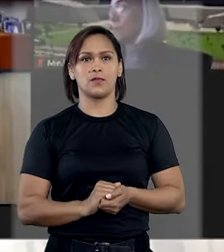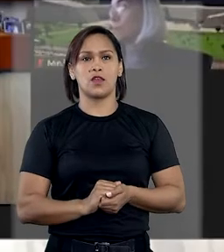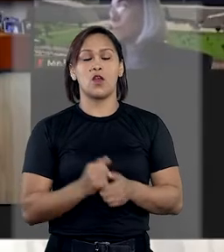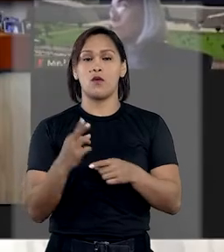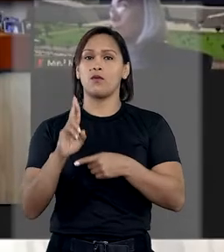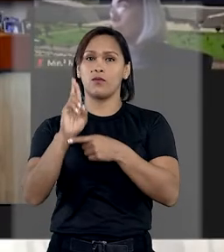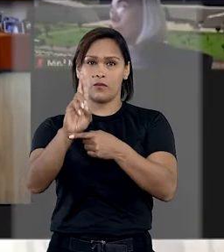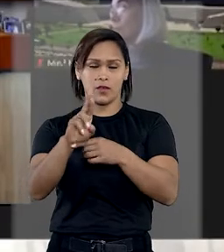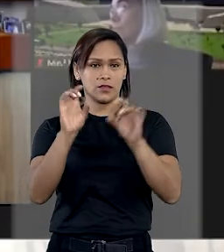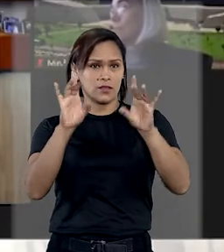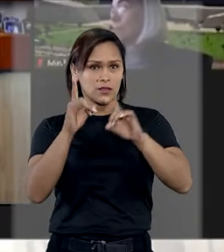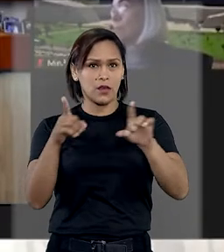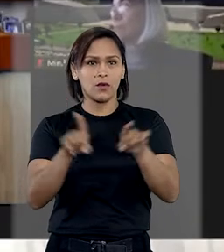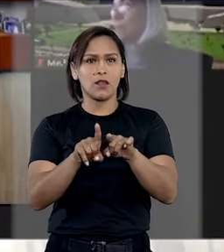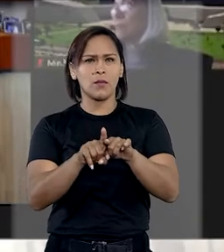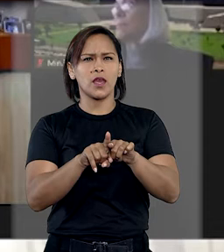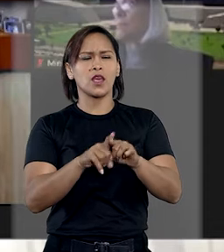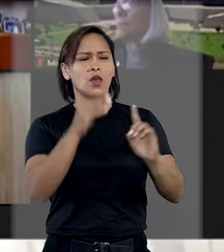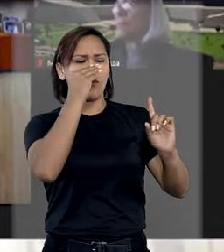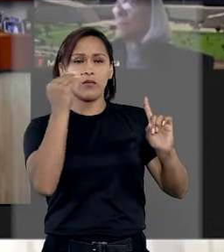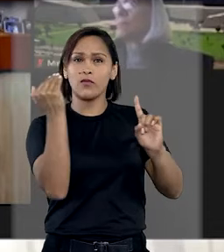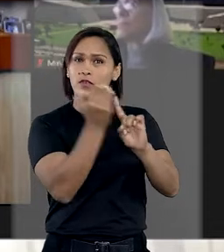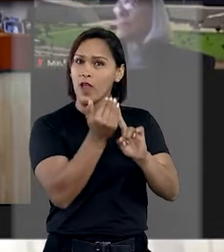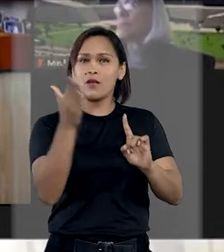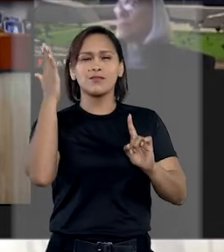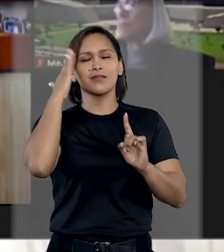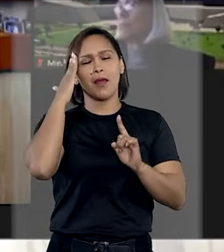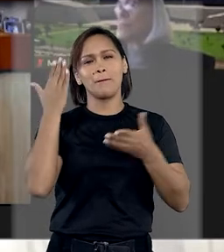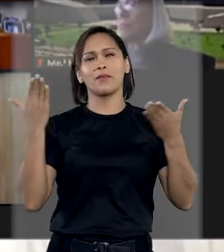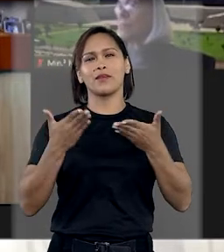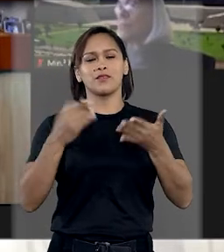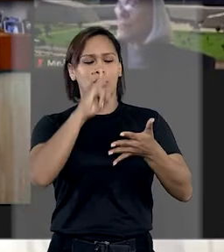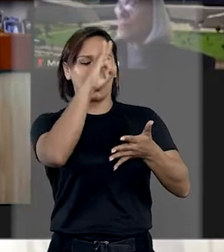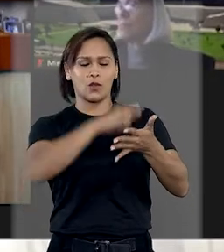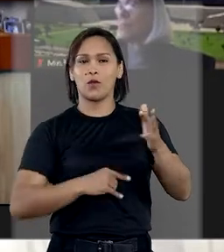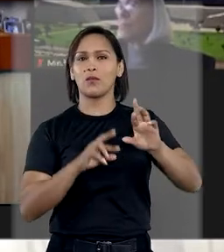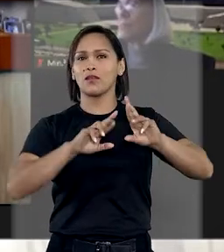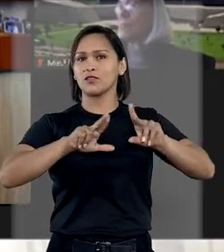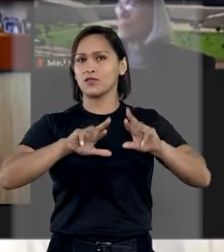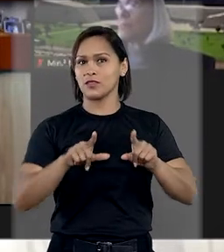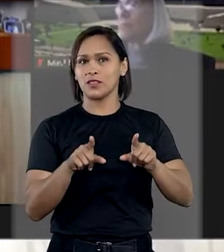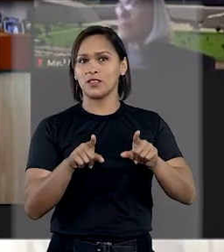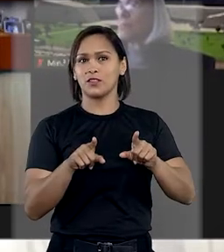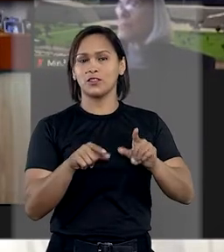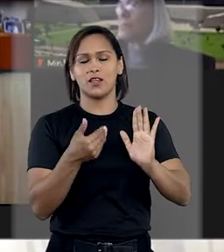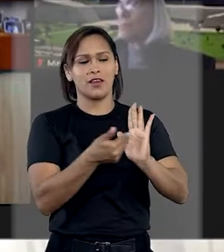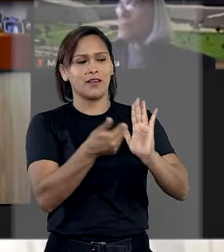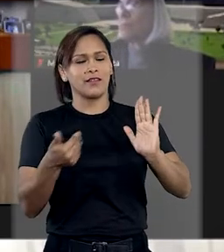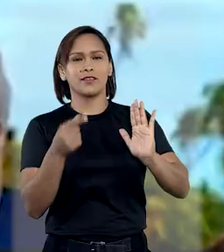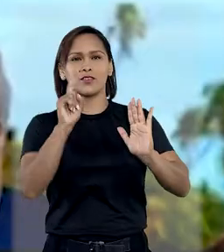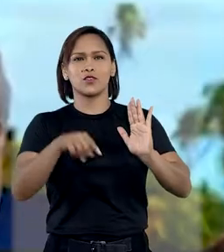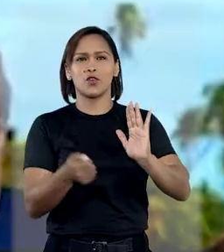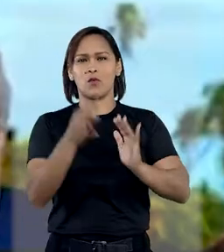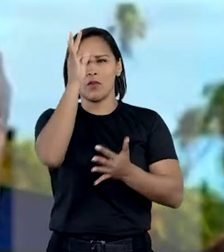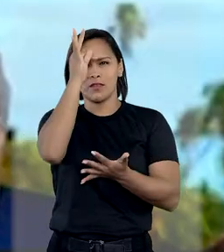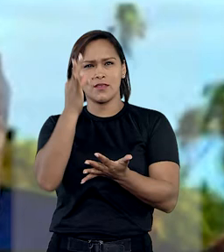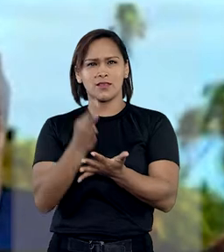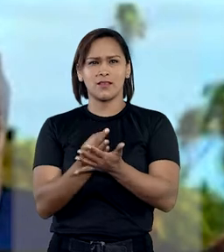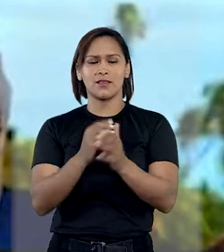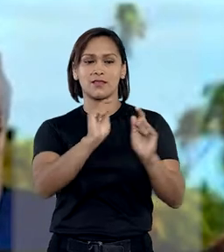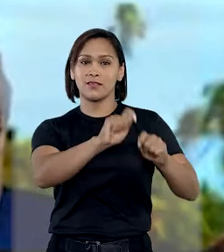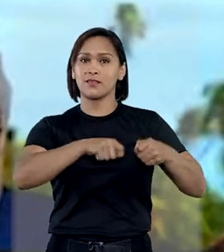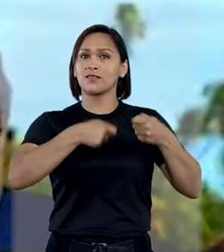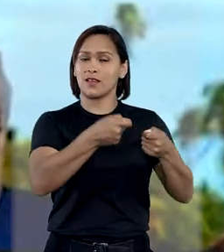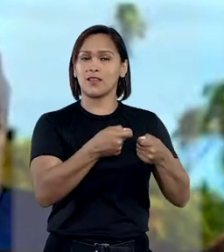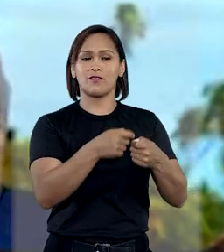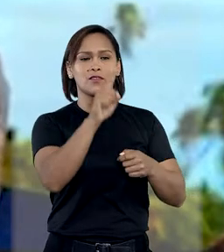O magistrado destacou ainda que os réus sabiam que o documento não correspondia à realidade e rejeitou uma das teses